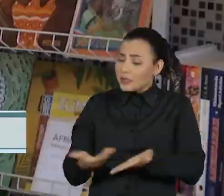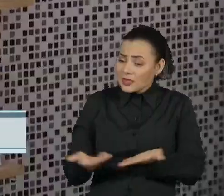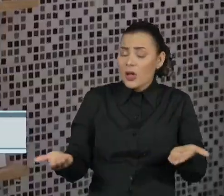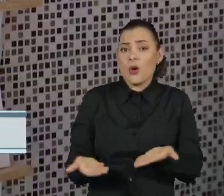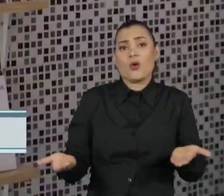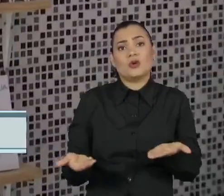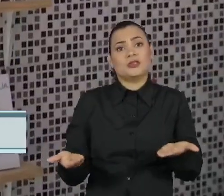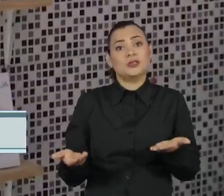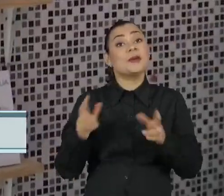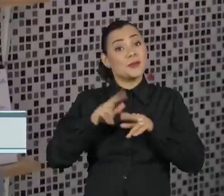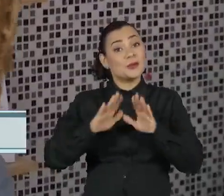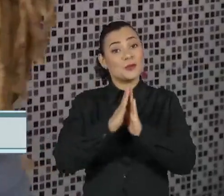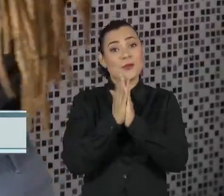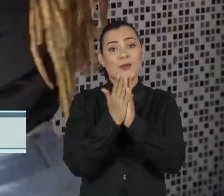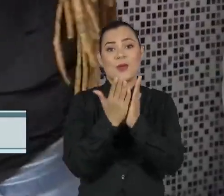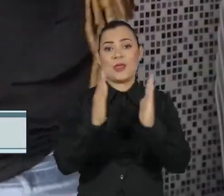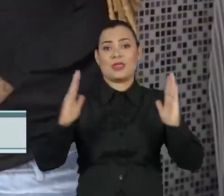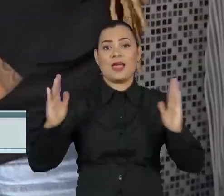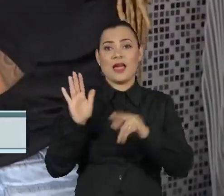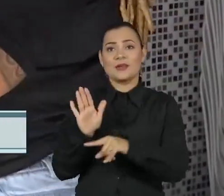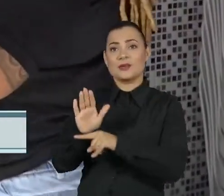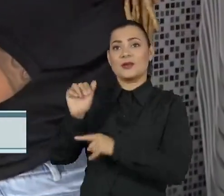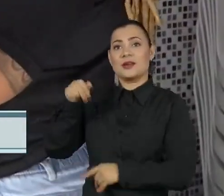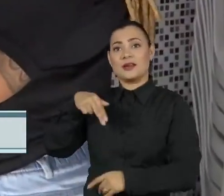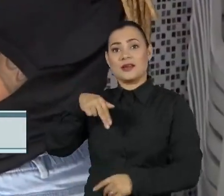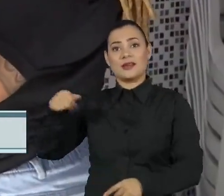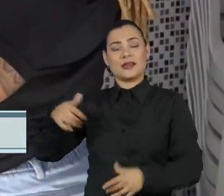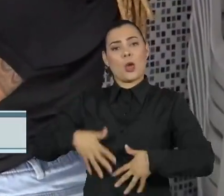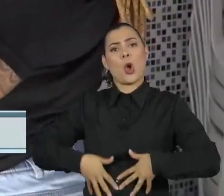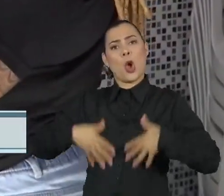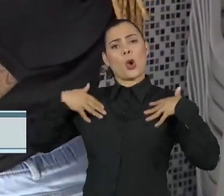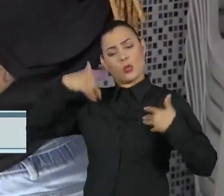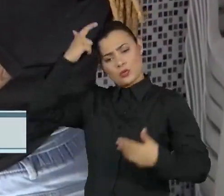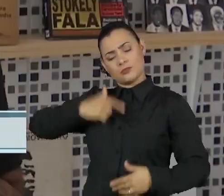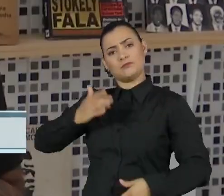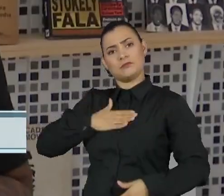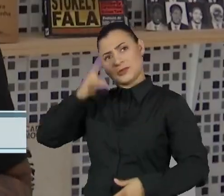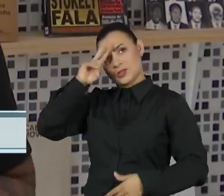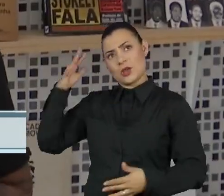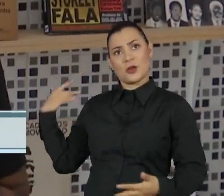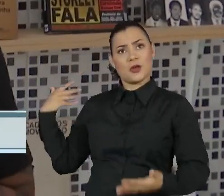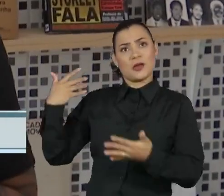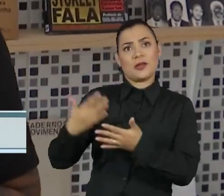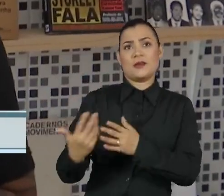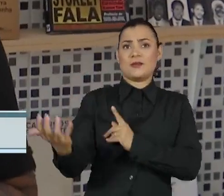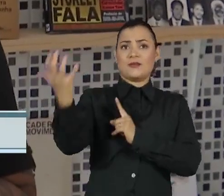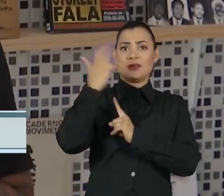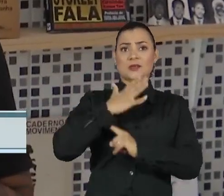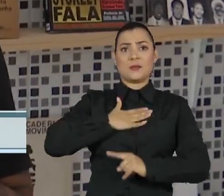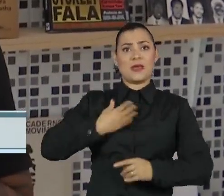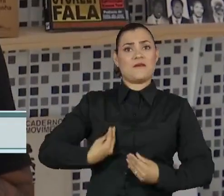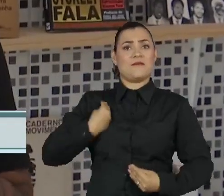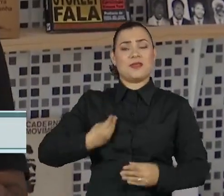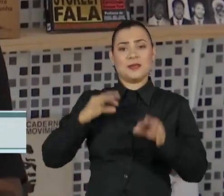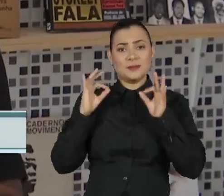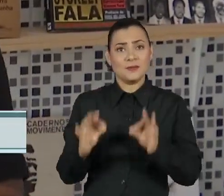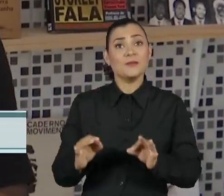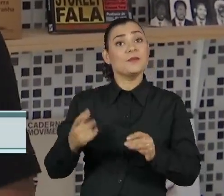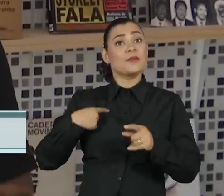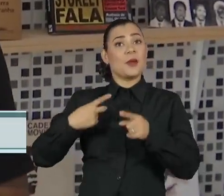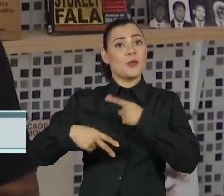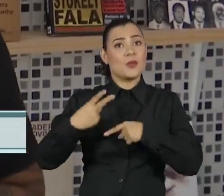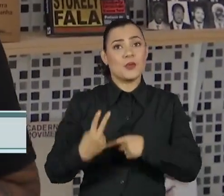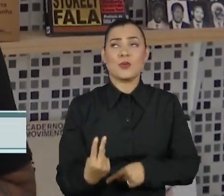passa aqui. A biblioteca ajudou a Ana a ter orgulho da própria história. Foi um divisor de águas real. Se eu já me trouxe